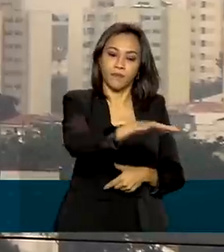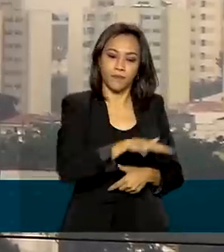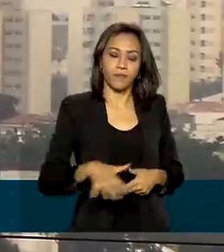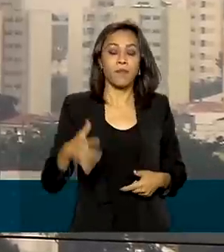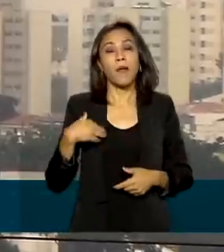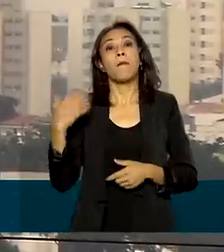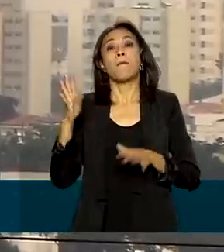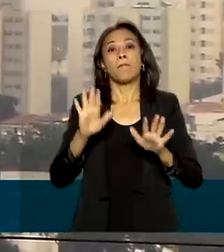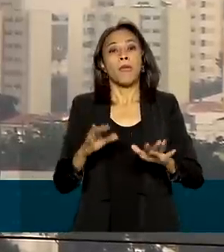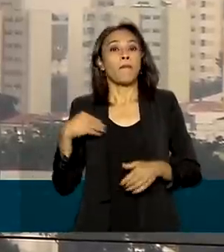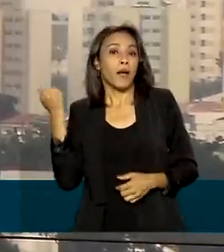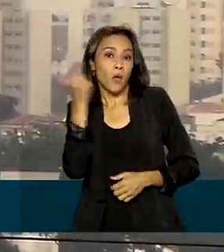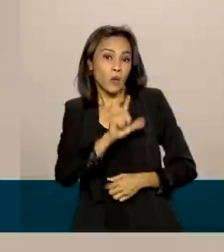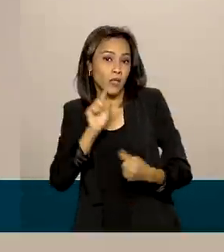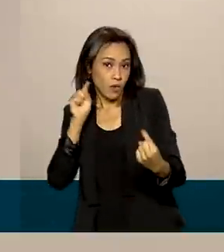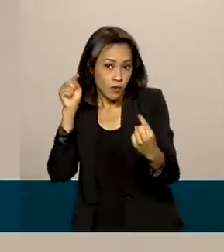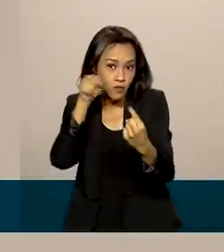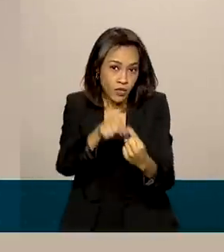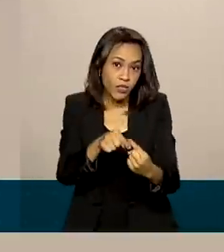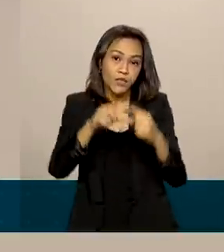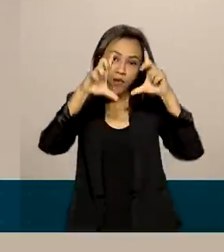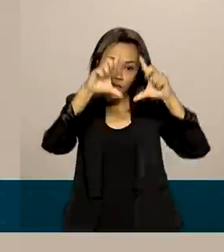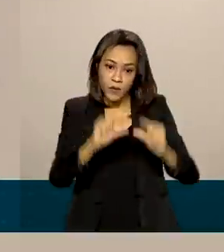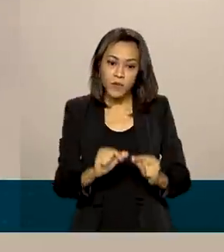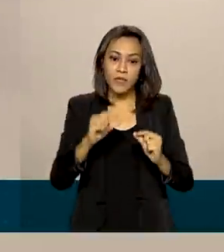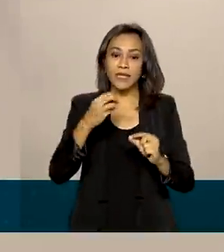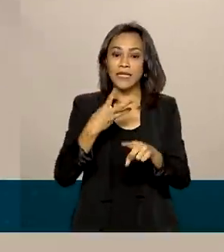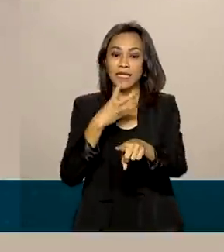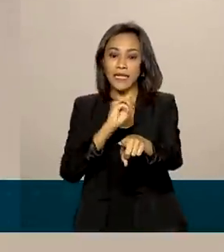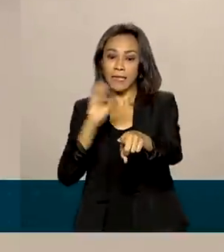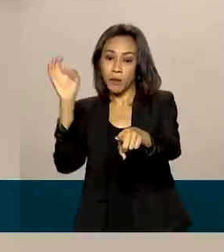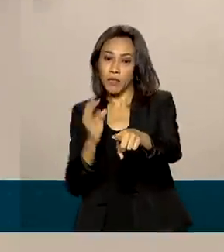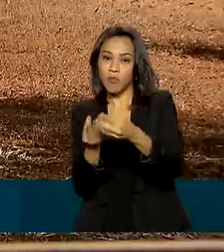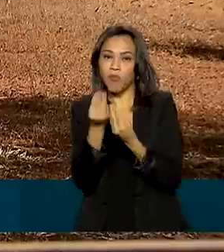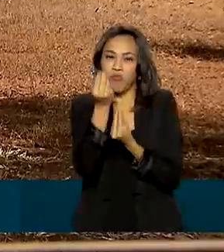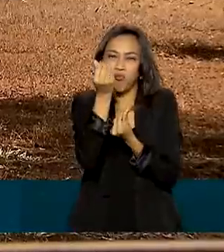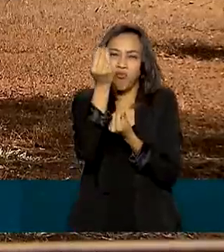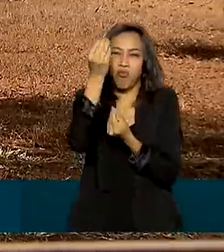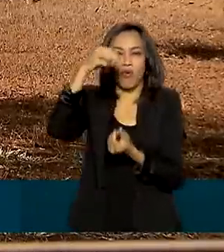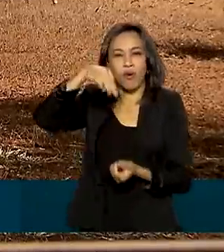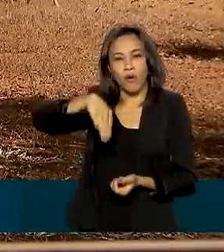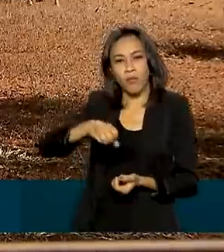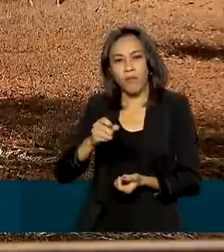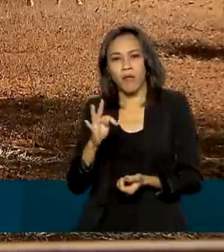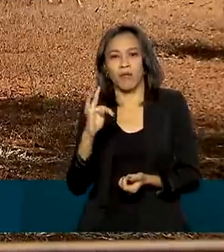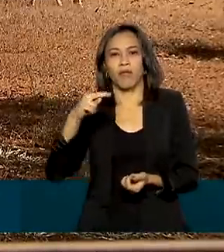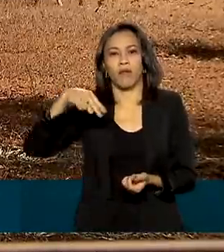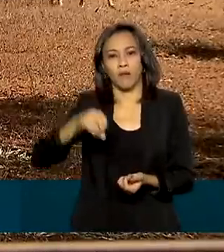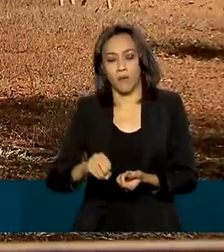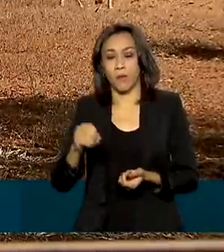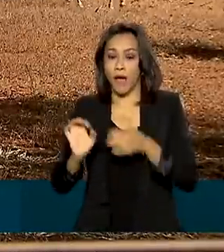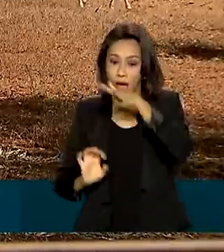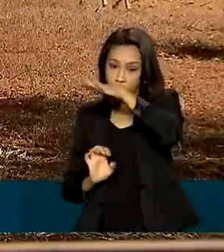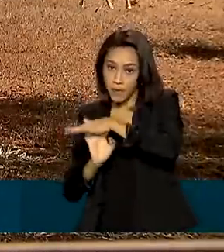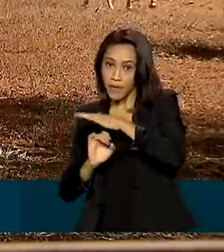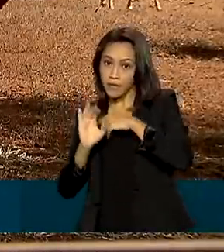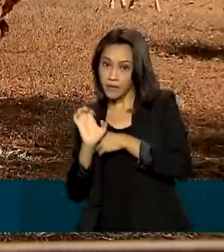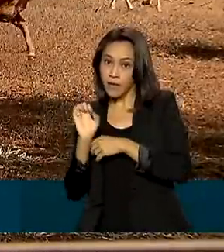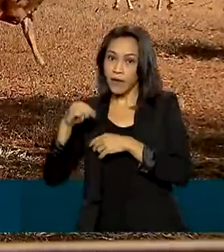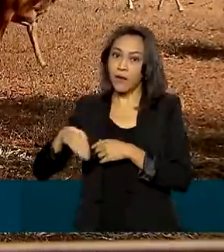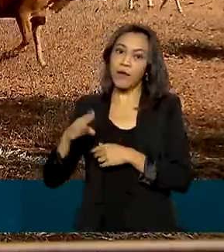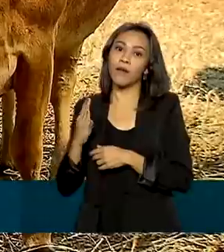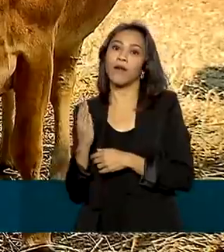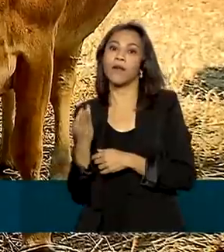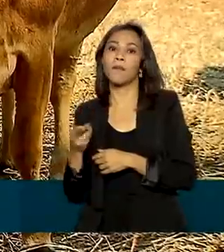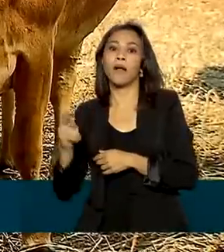global de redução de 30% da emissão de metano e poluir menos, a Embrapa trabalha no desenvolvimento de soluções para a